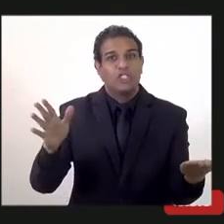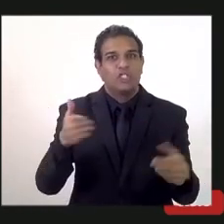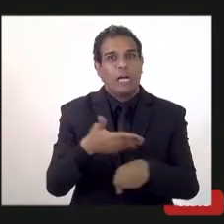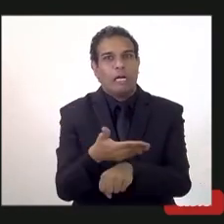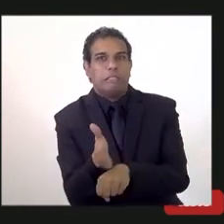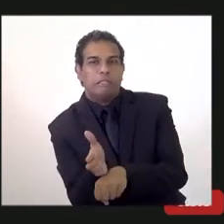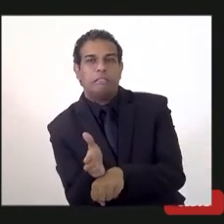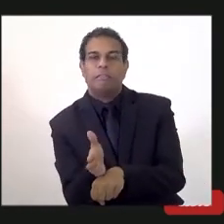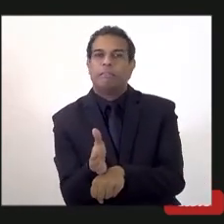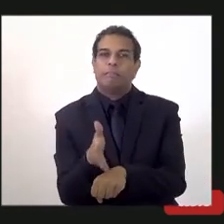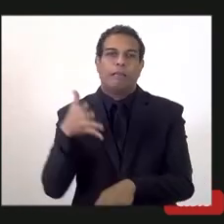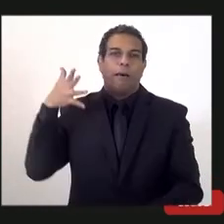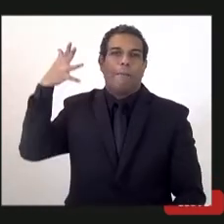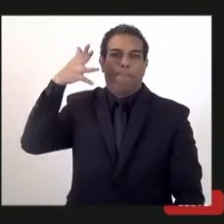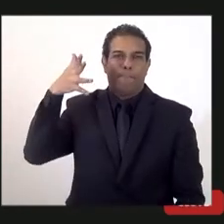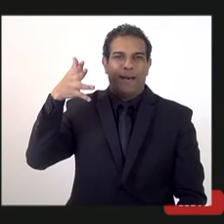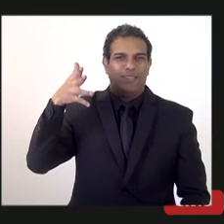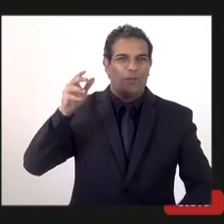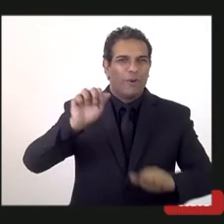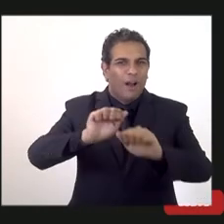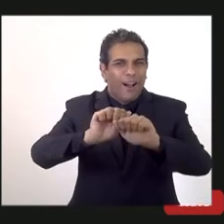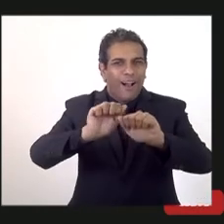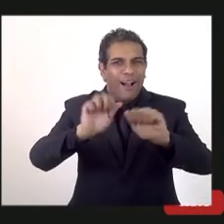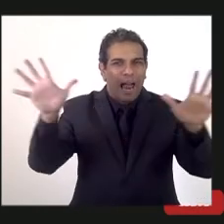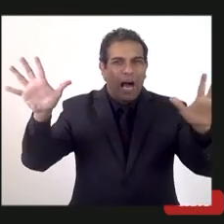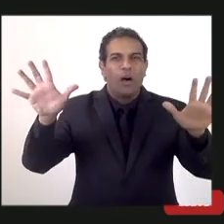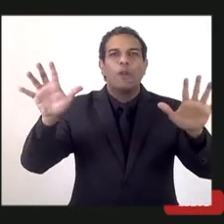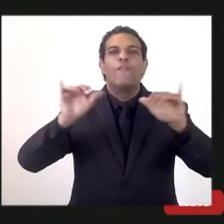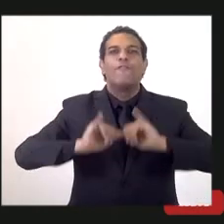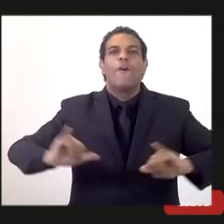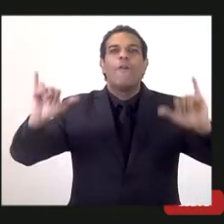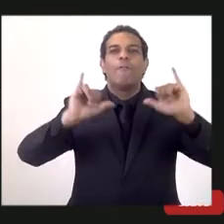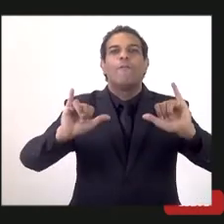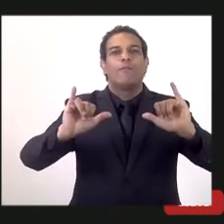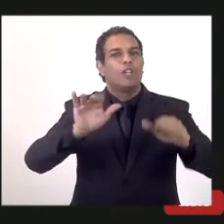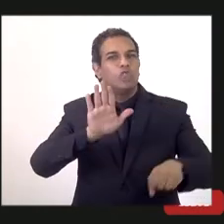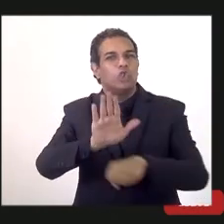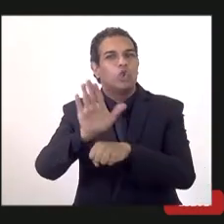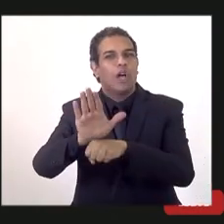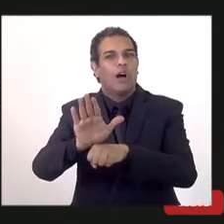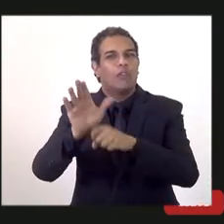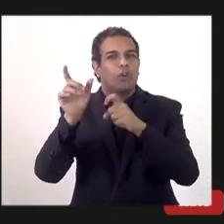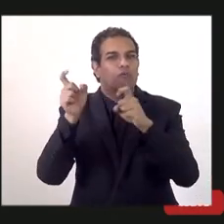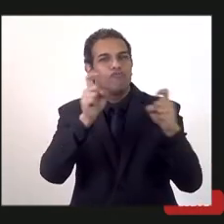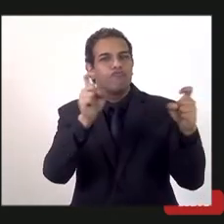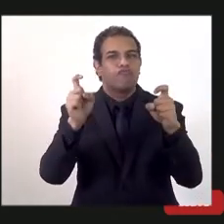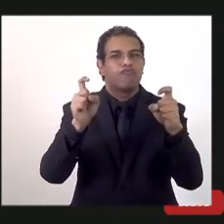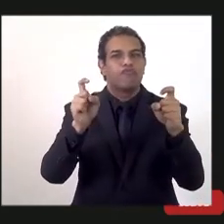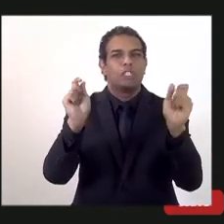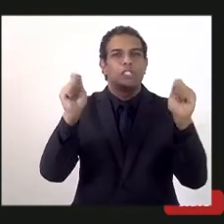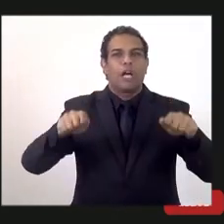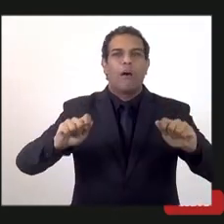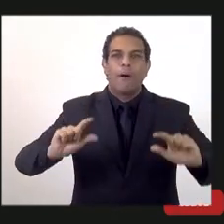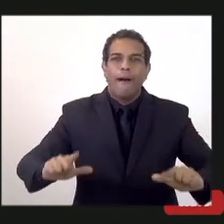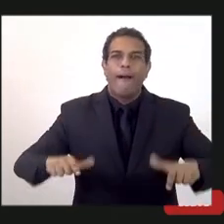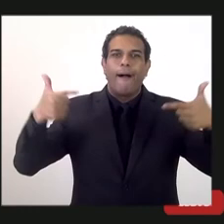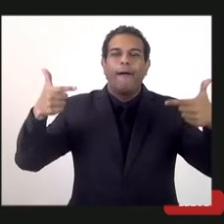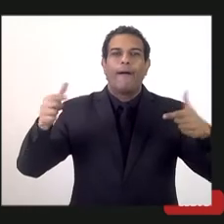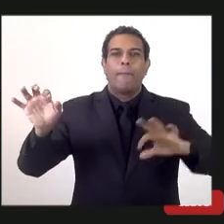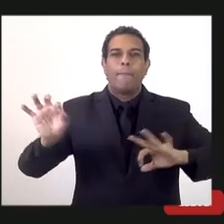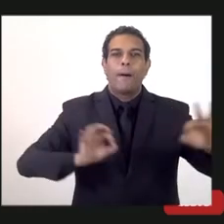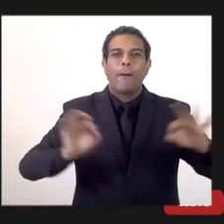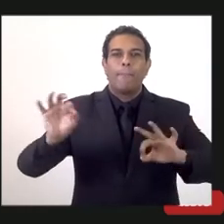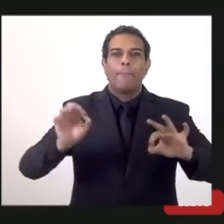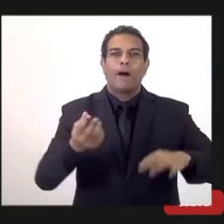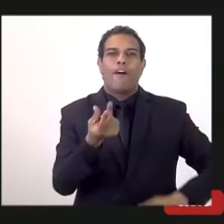pouquinho, mas espero ter passado o recado, ter contribuído de alguma forma para o desenvolvimento, para a concretização do